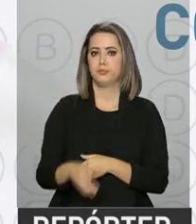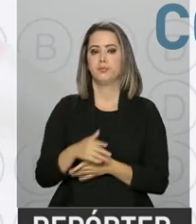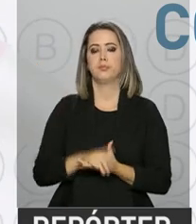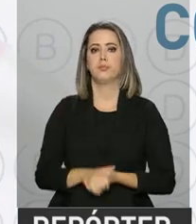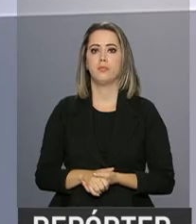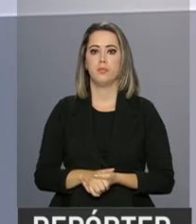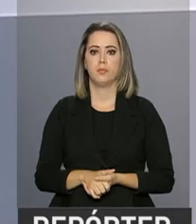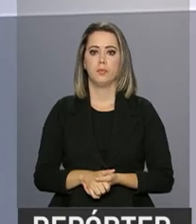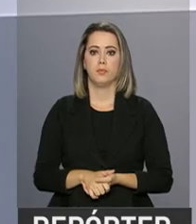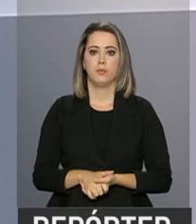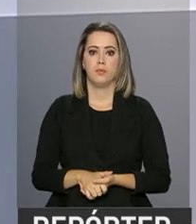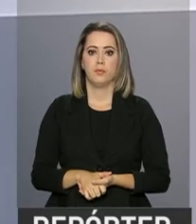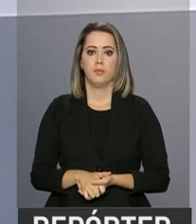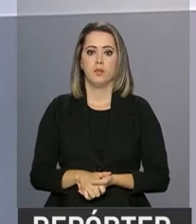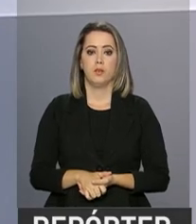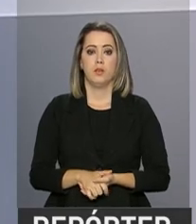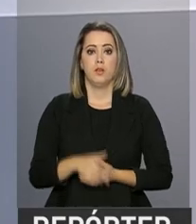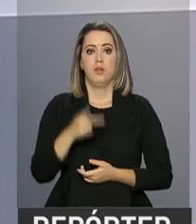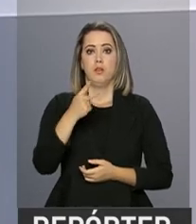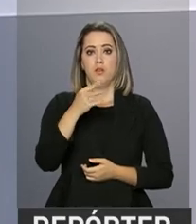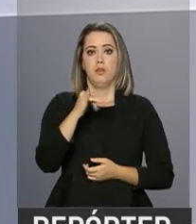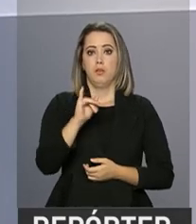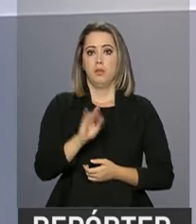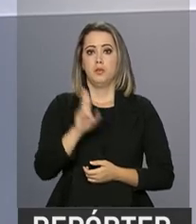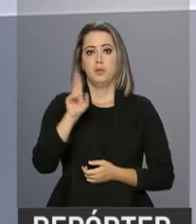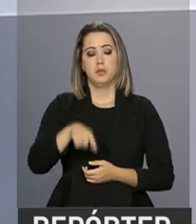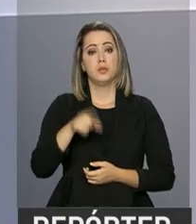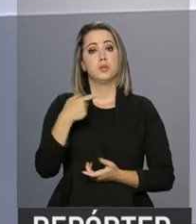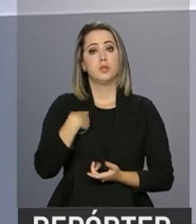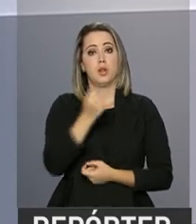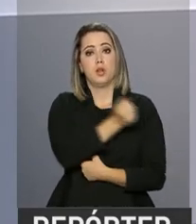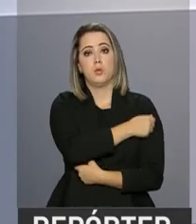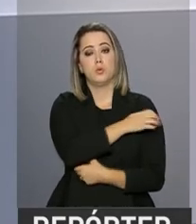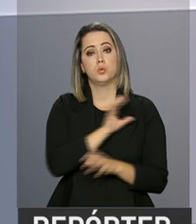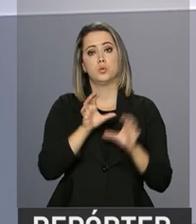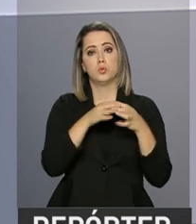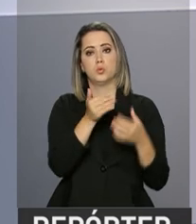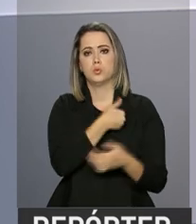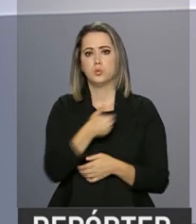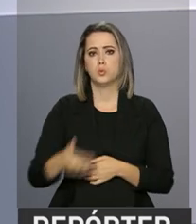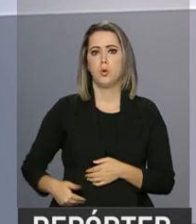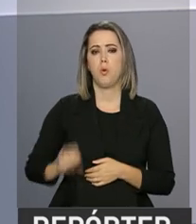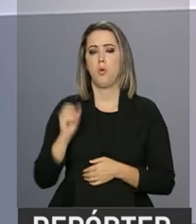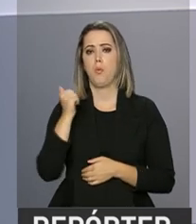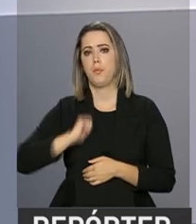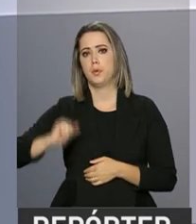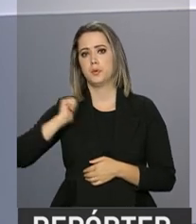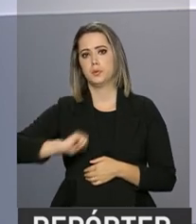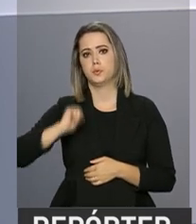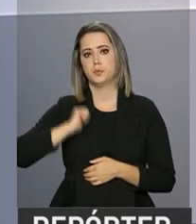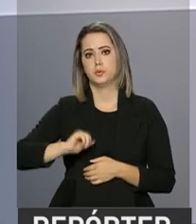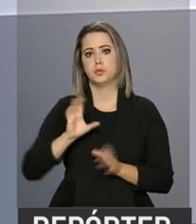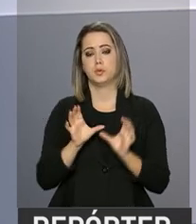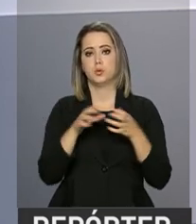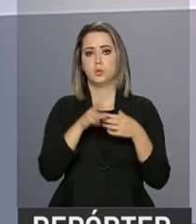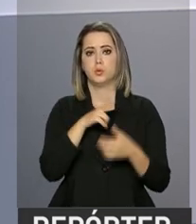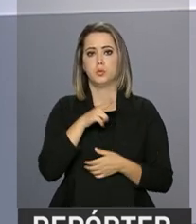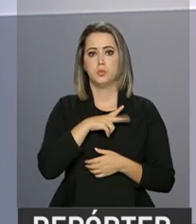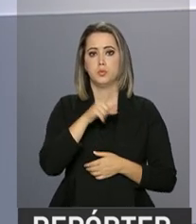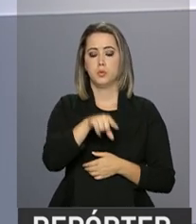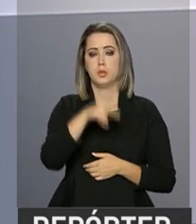reprovado. O ProUni é voltado a alunos da rede pública ou bolsistas integrais da rede particular.